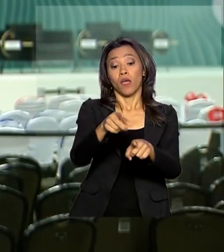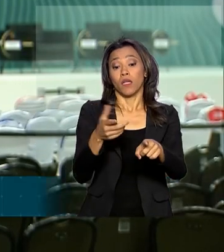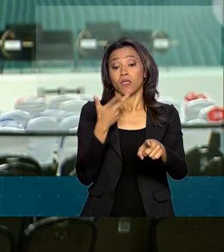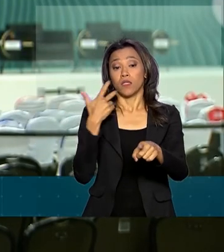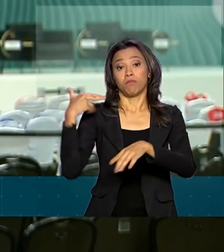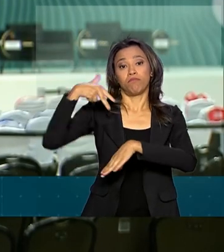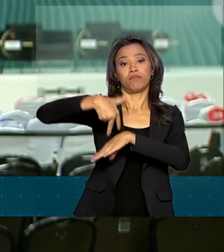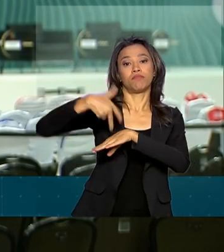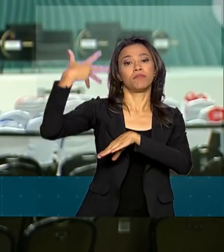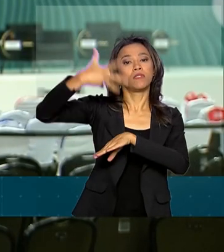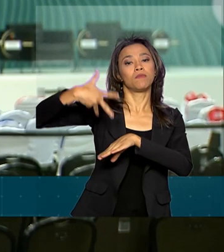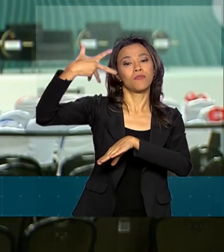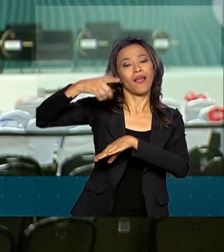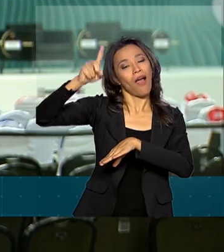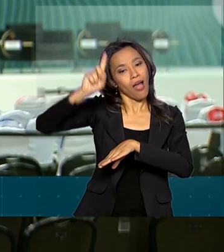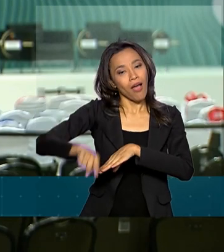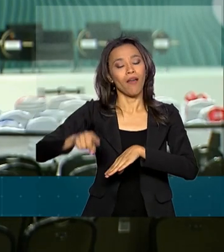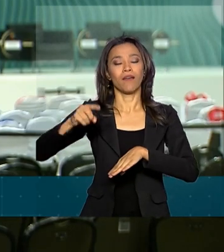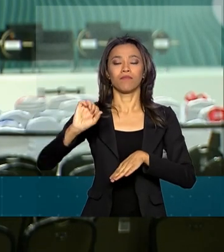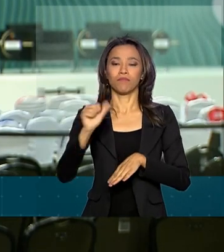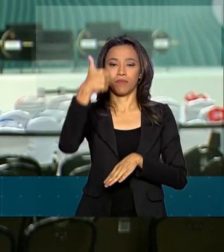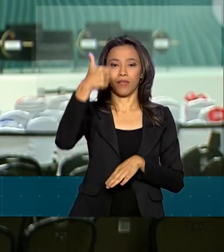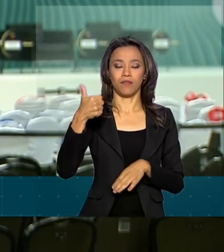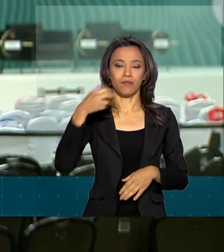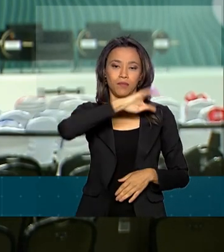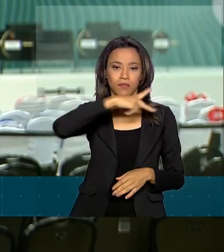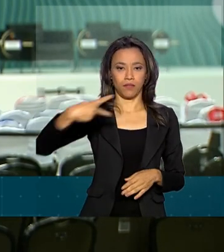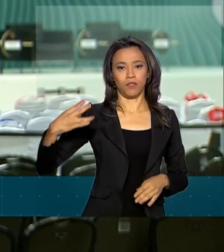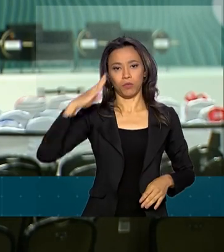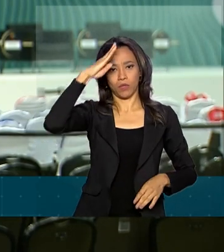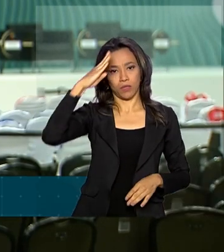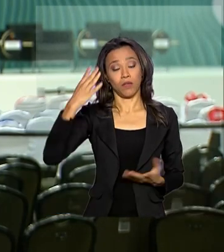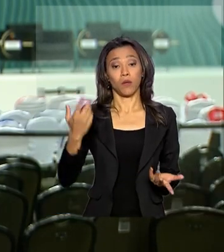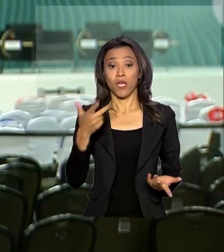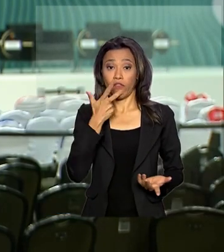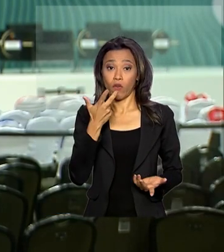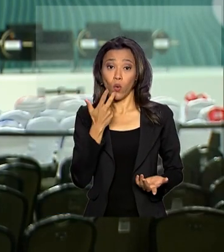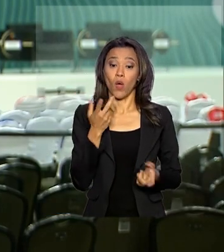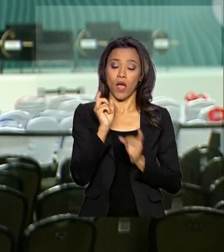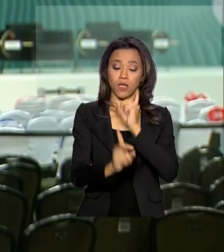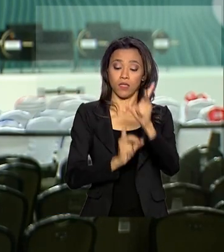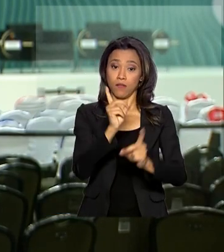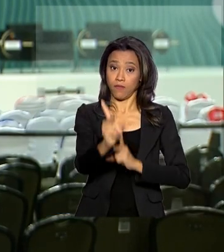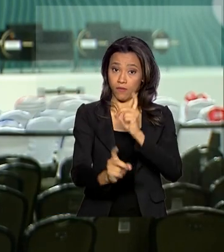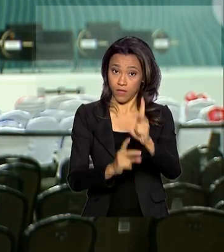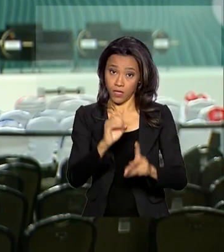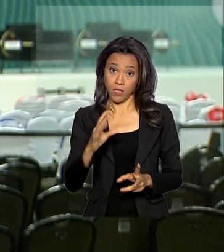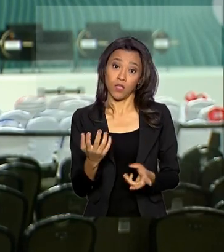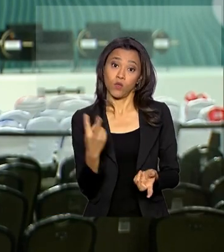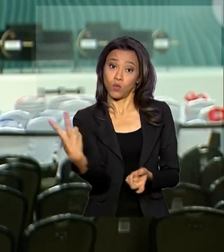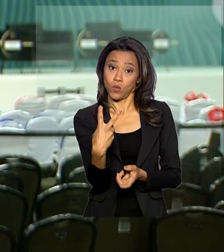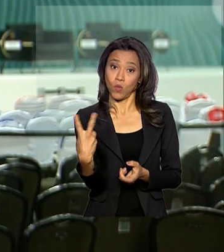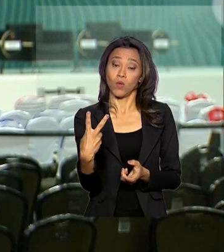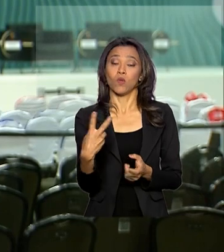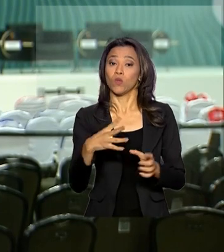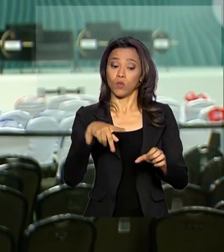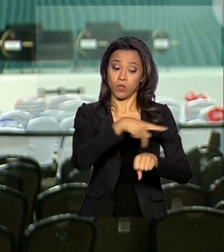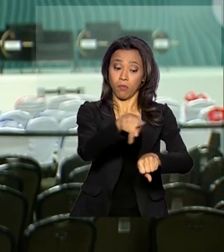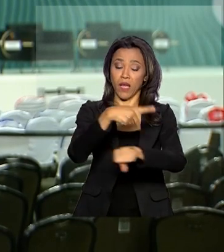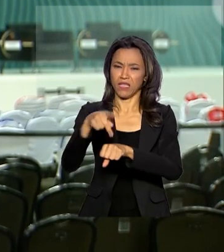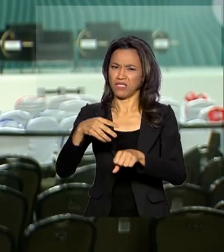encontro, presidente brasileiro Jair Bolsonaro. Ele destacou que o comércio entre os países do BRICS superou os 110